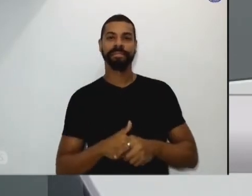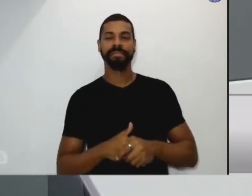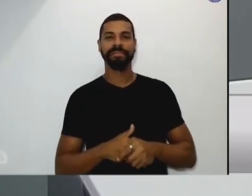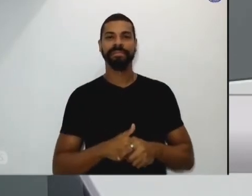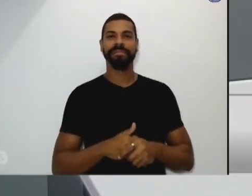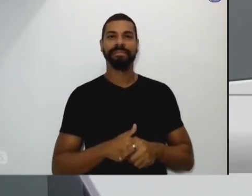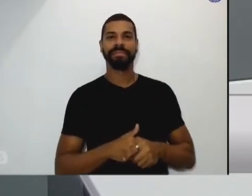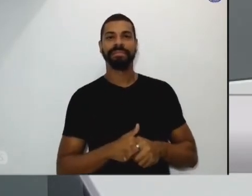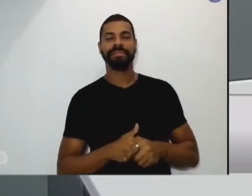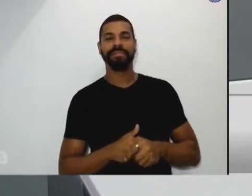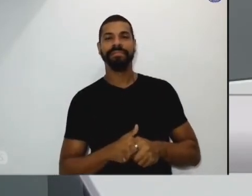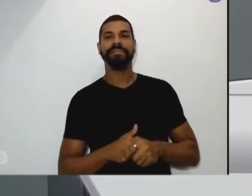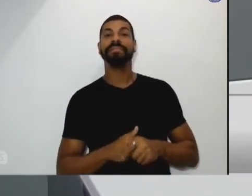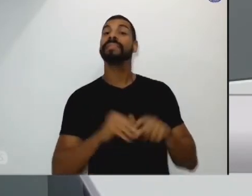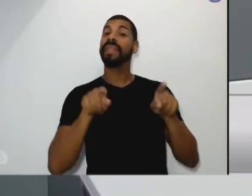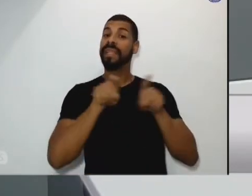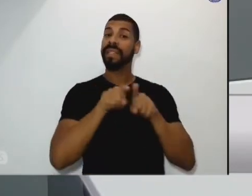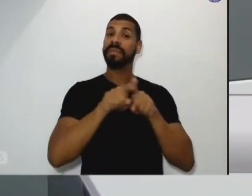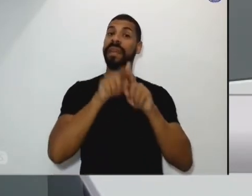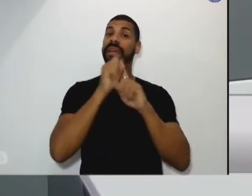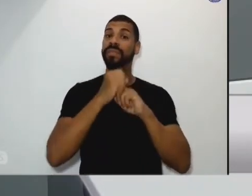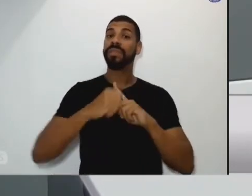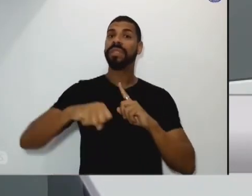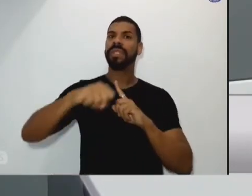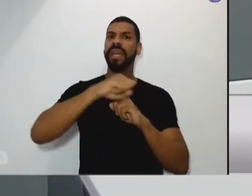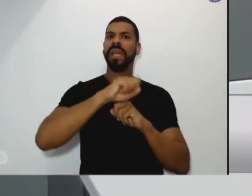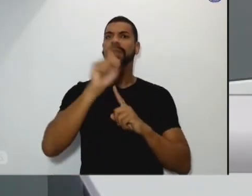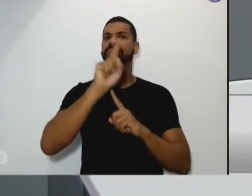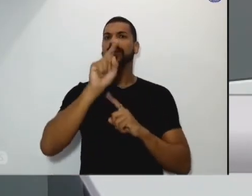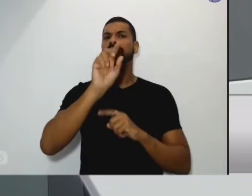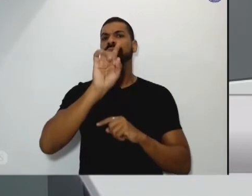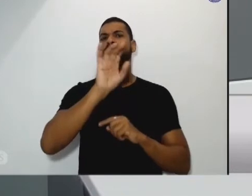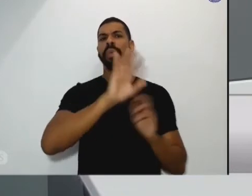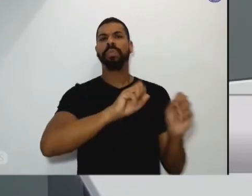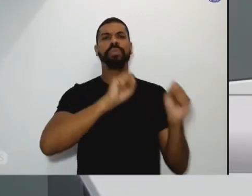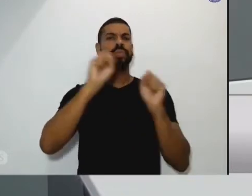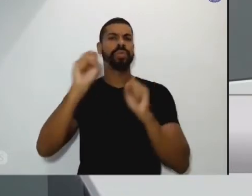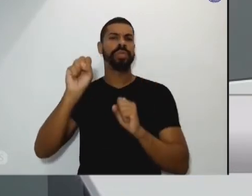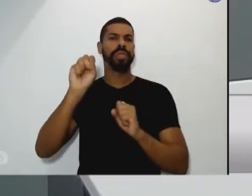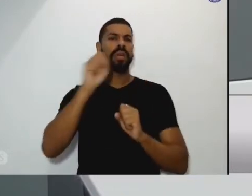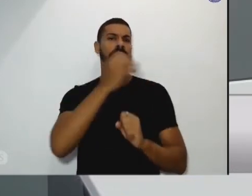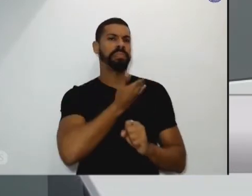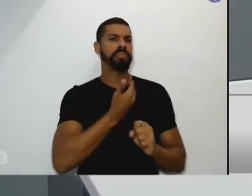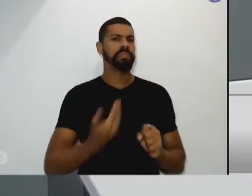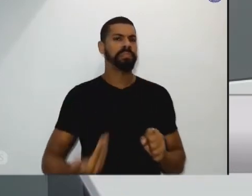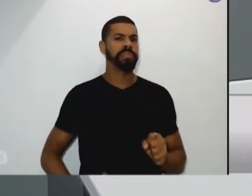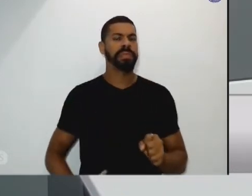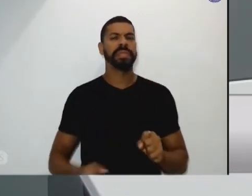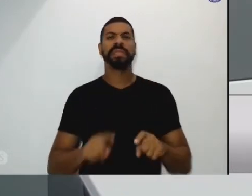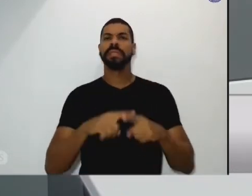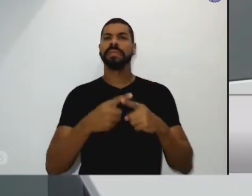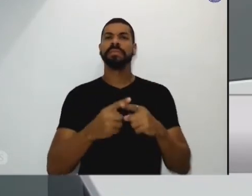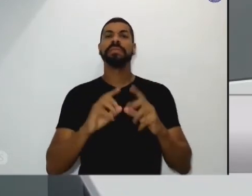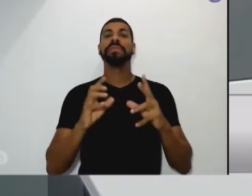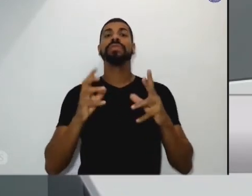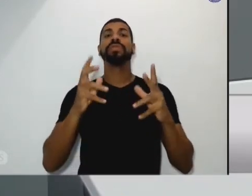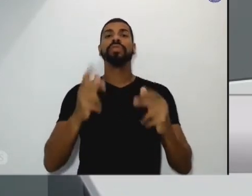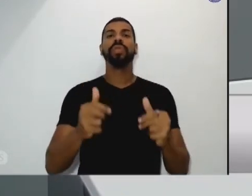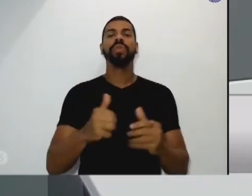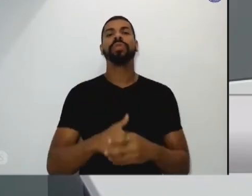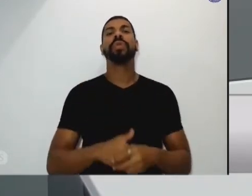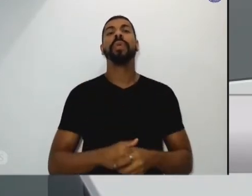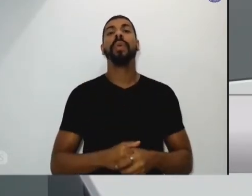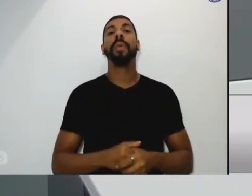sociedade não só o poder público como já contribui nos conselhos nos repassos de verbas tanto o CMDK mas que as